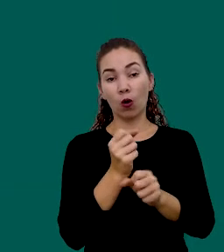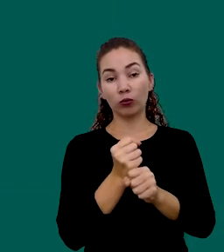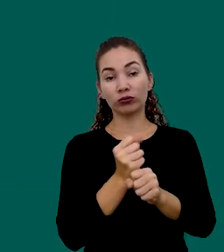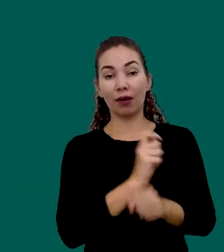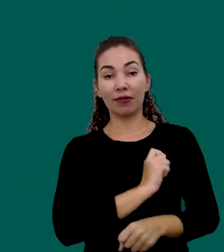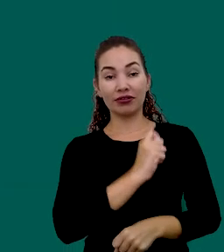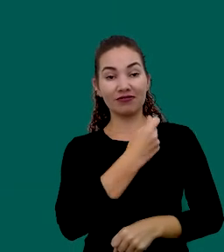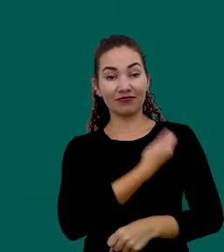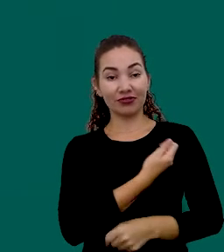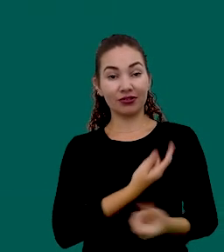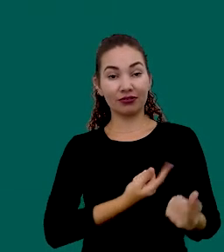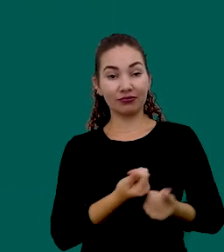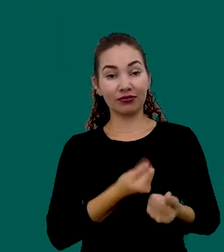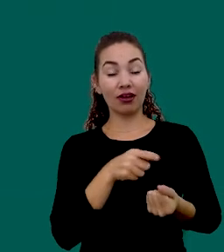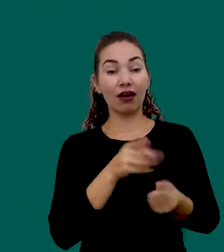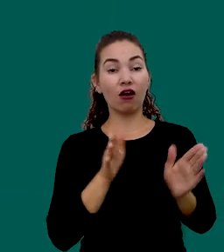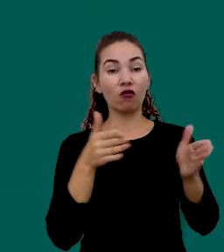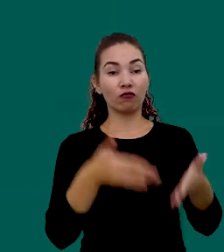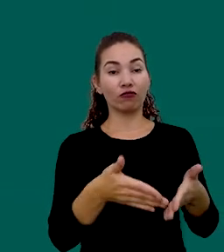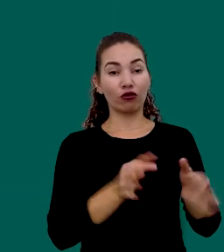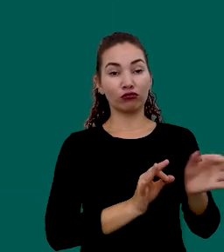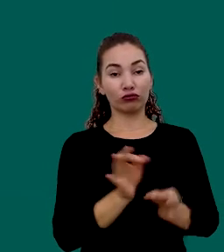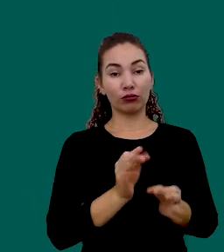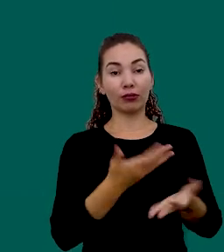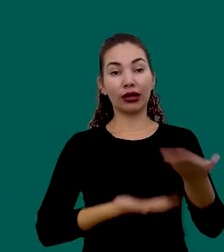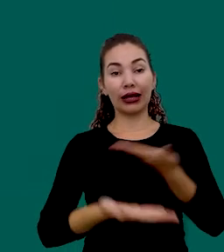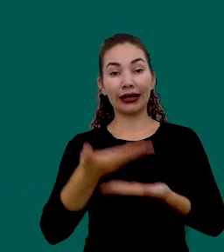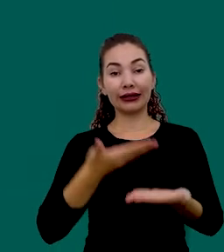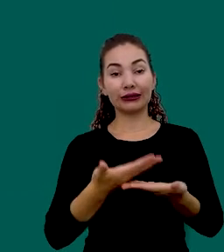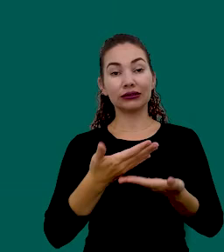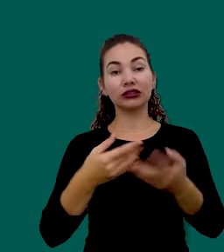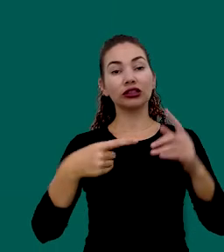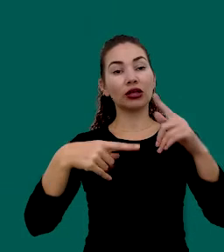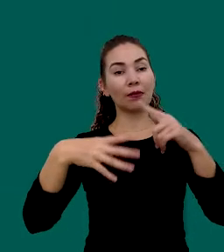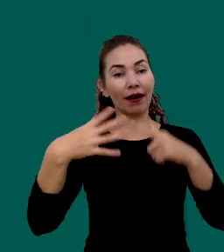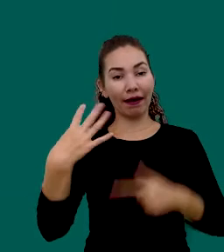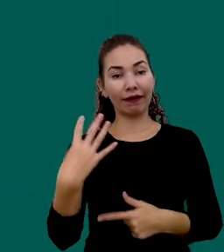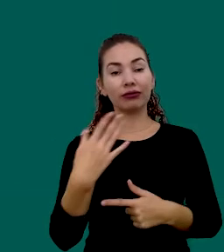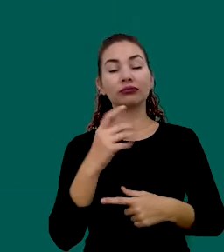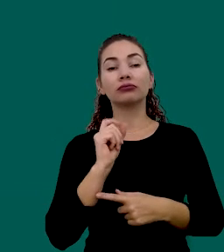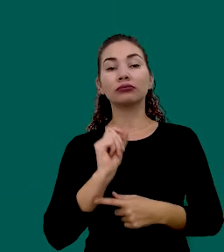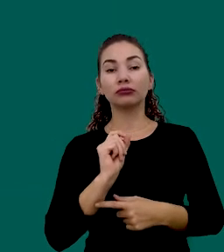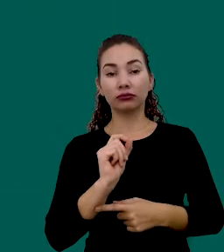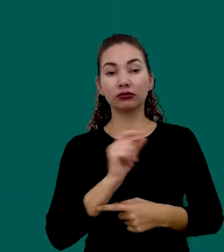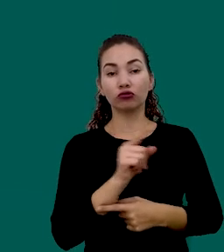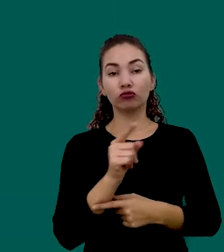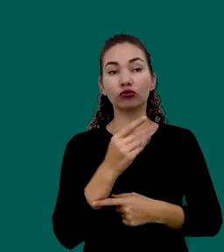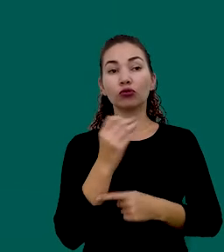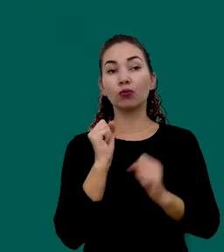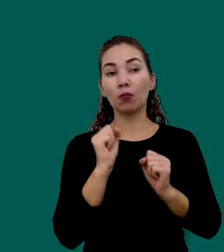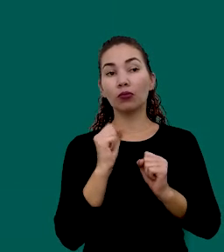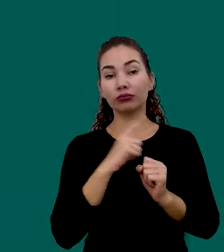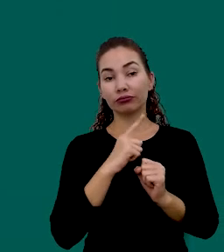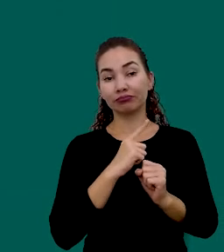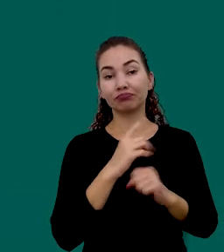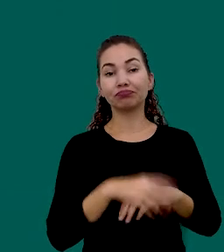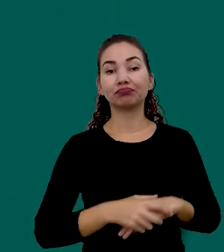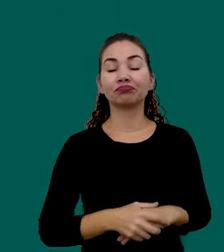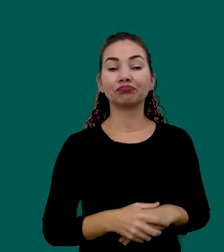Então esse é o nosso Foco no projeto Nós atendemos Estas demandas Que vocês Possam ter